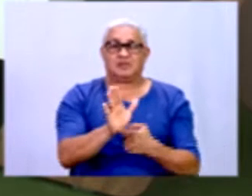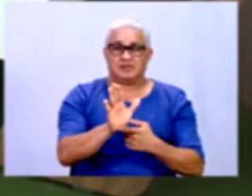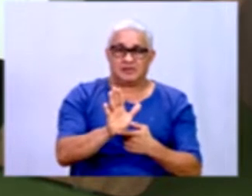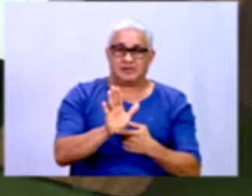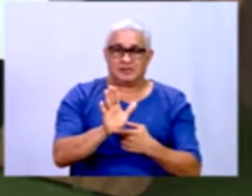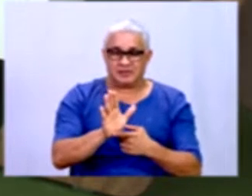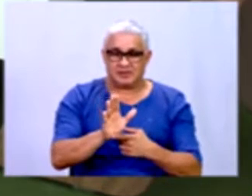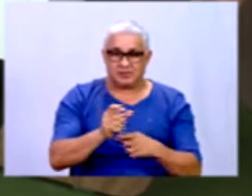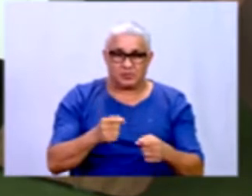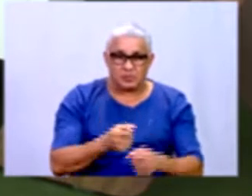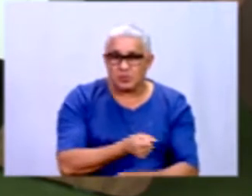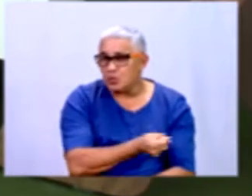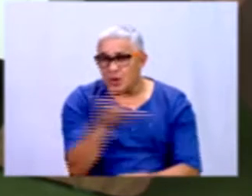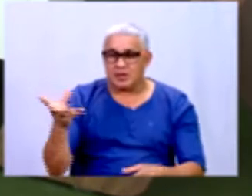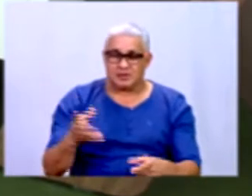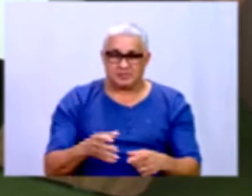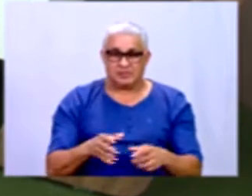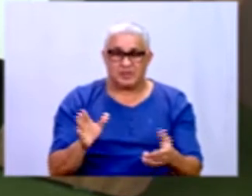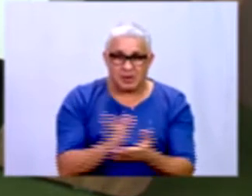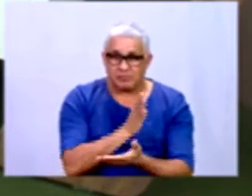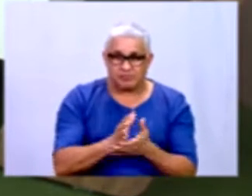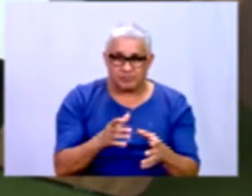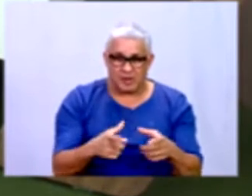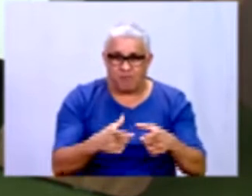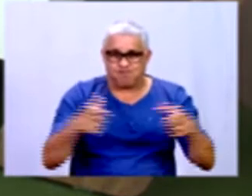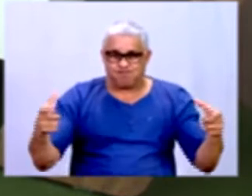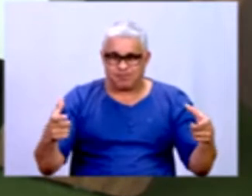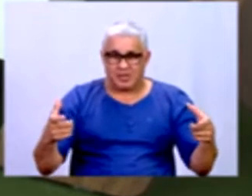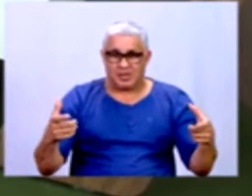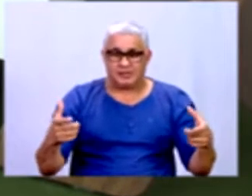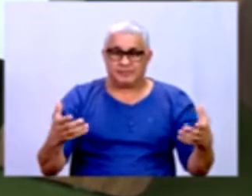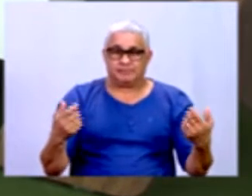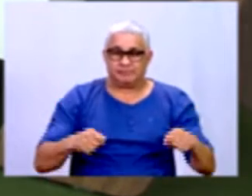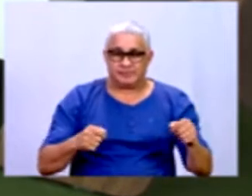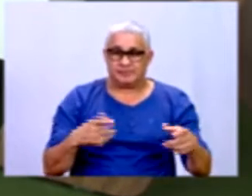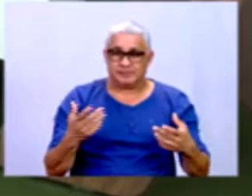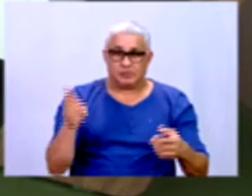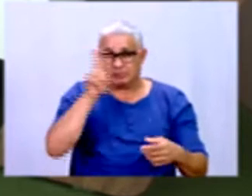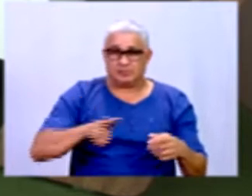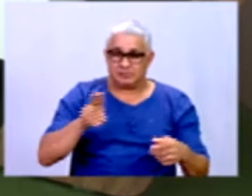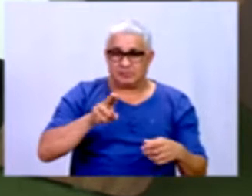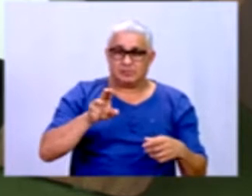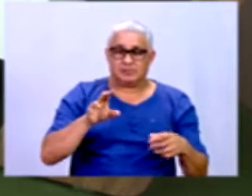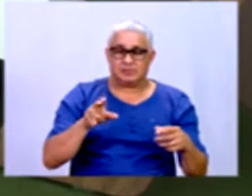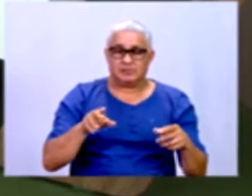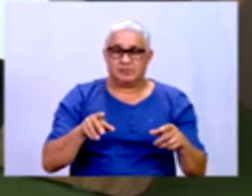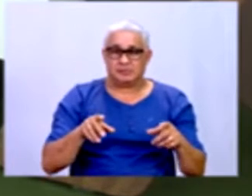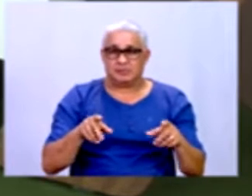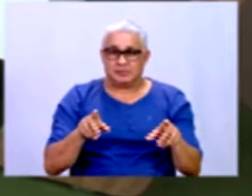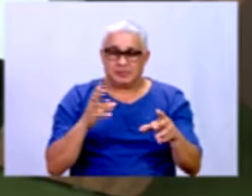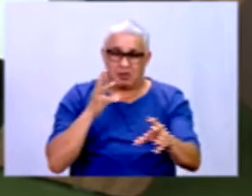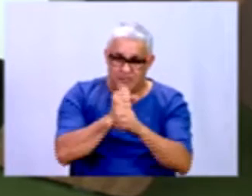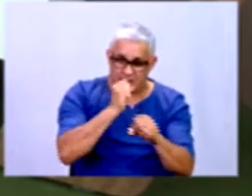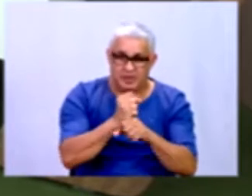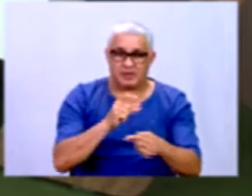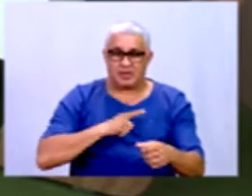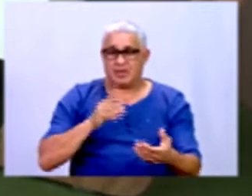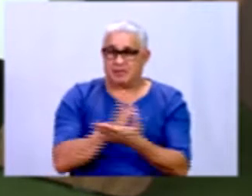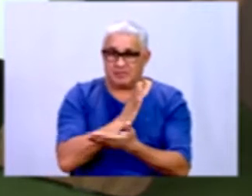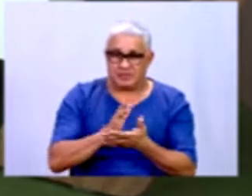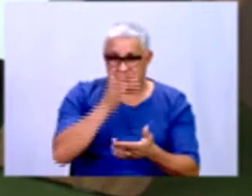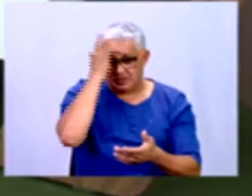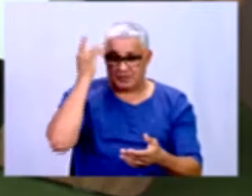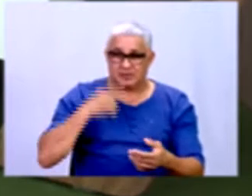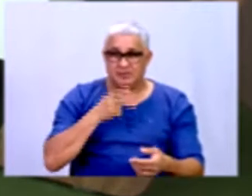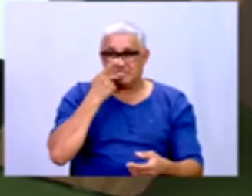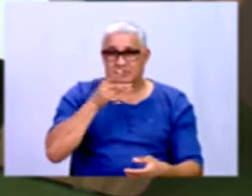realidades, às vezes, muito grandes, muito volumosas, que não daria para fazer ponto a ponto e a gente acaba utilizando a estatística para pegar esse... Exatamente. Tem muitas pessoas que, quando a